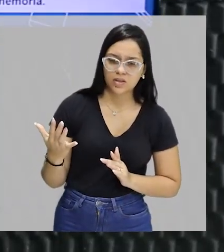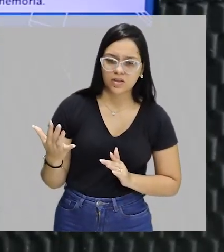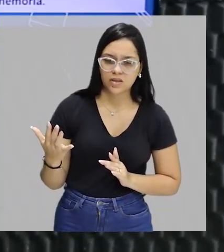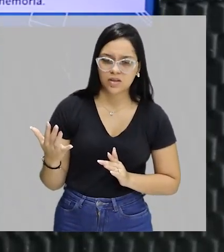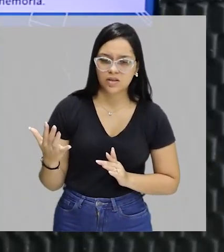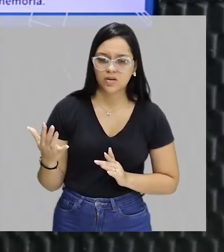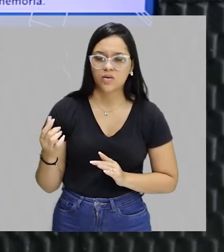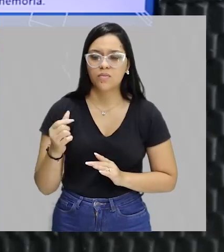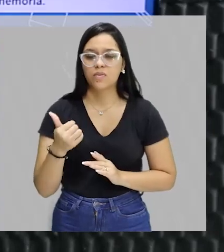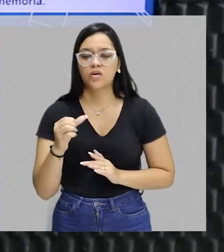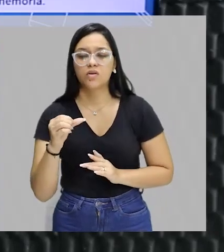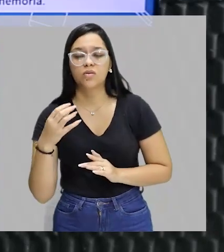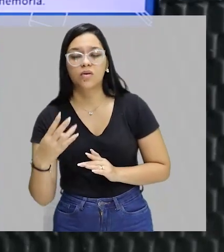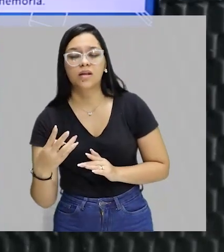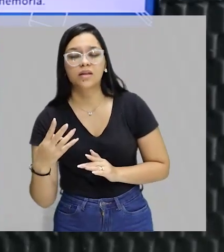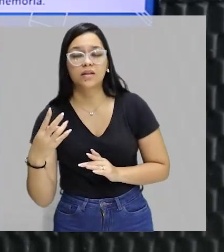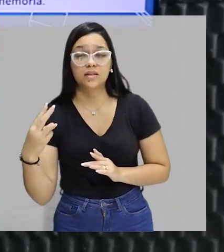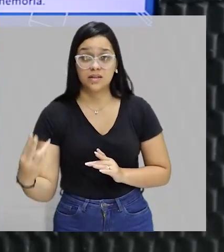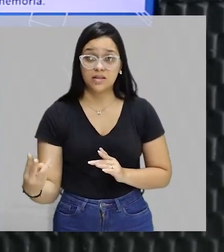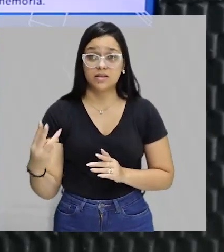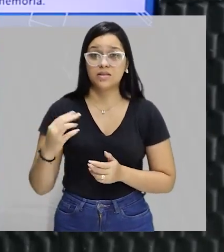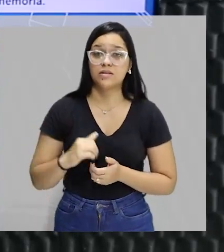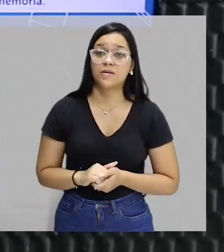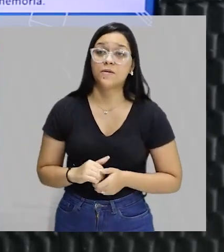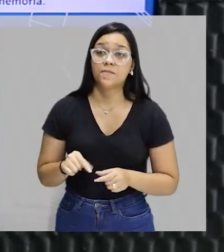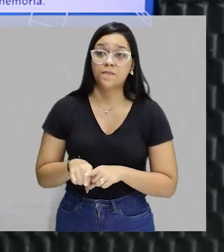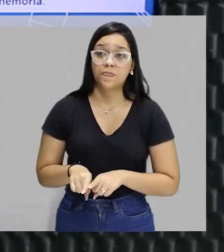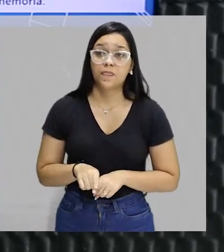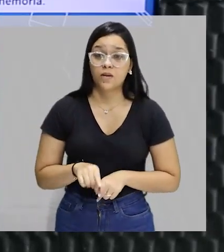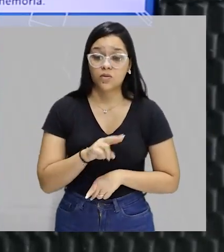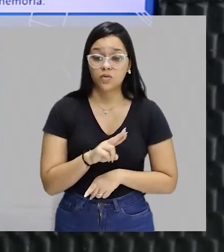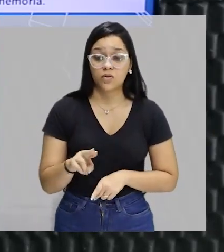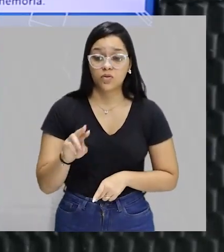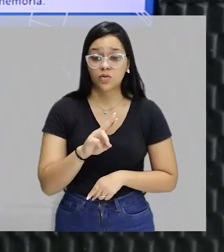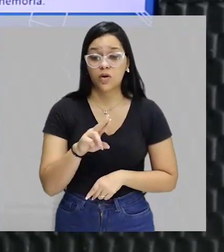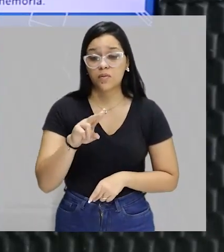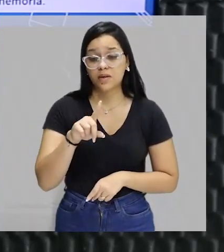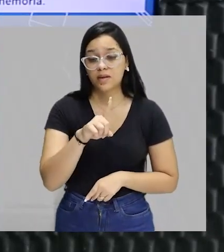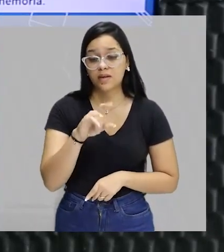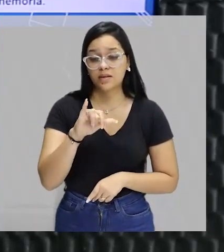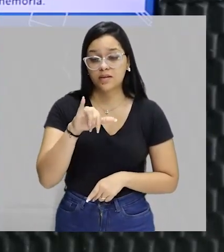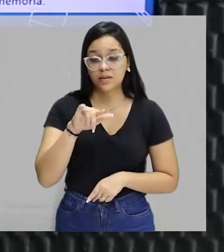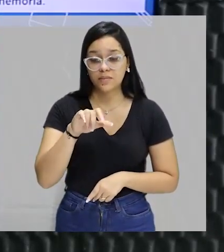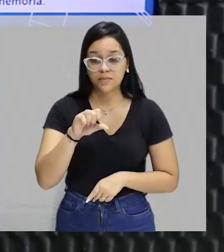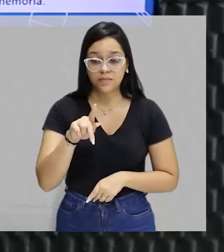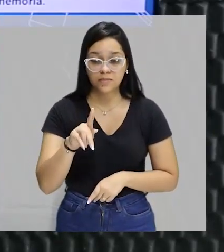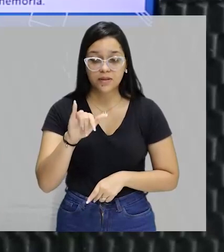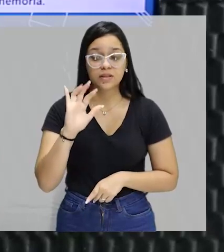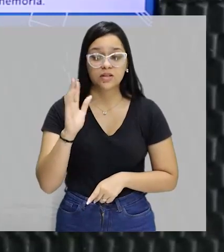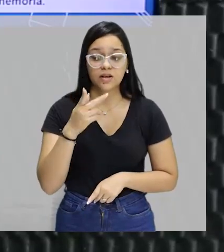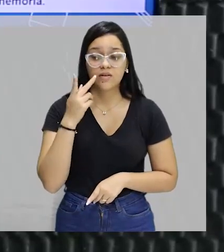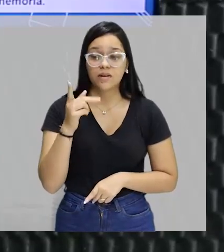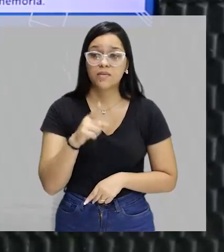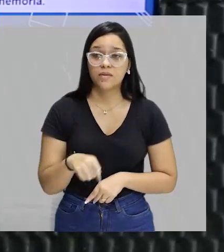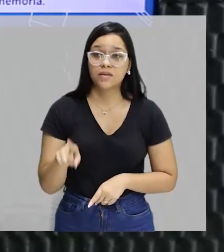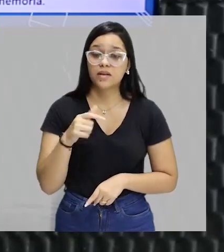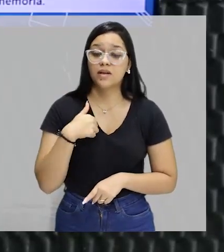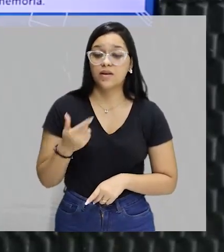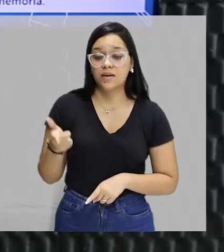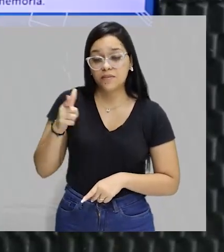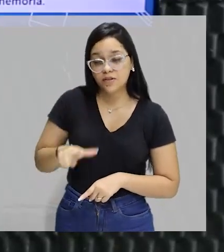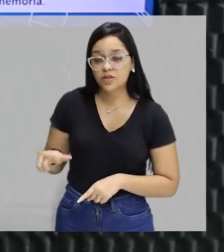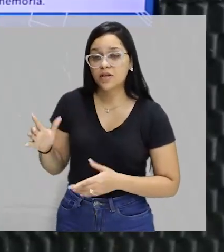Vestido de Noiva, 1943. Um polonês chamado Zimbiski, que eu já comentei aqui com vocês, eu repeti para